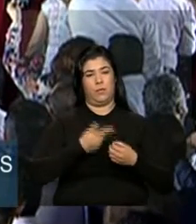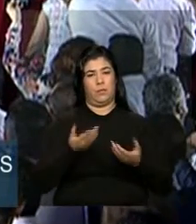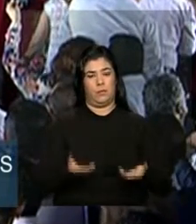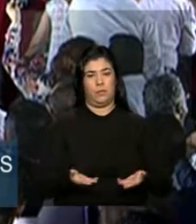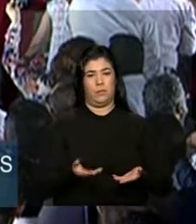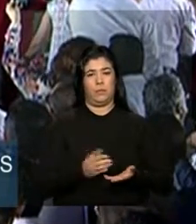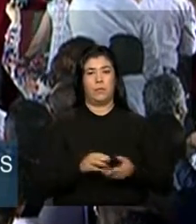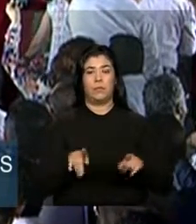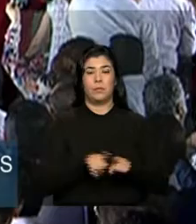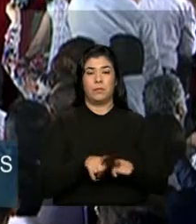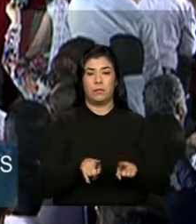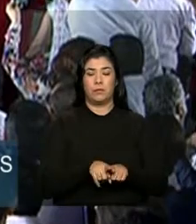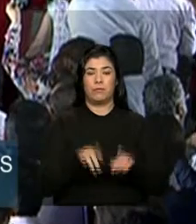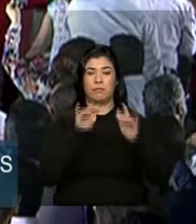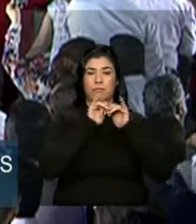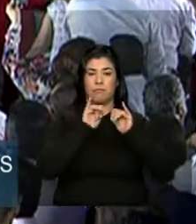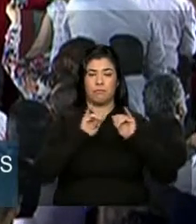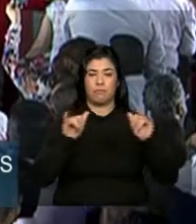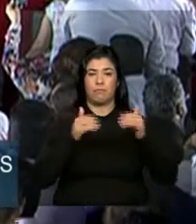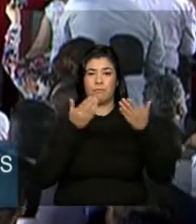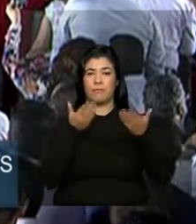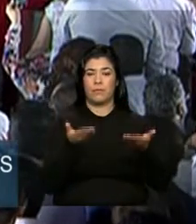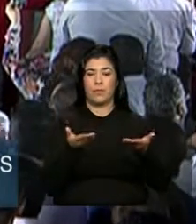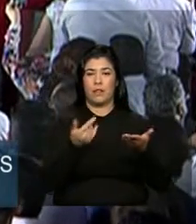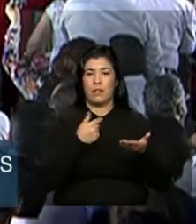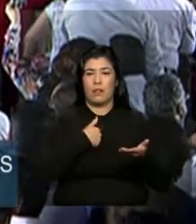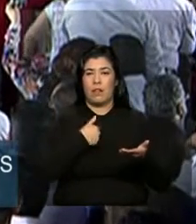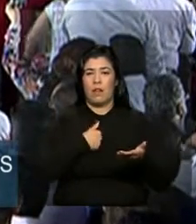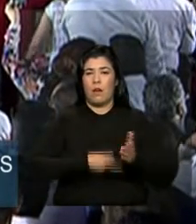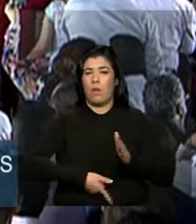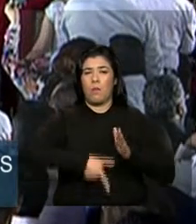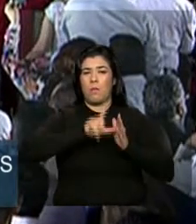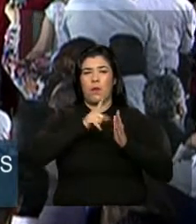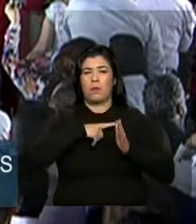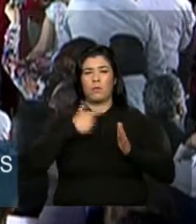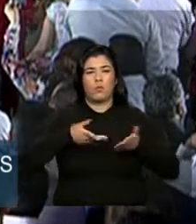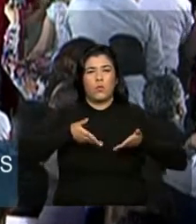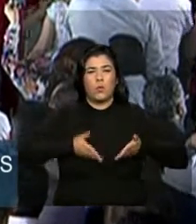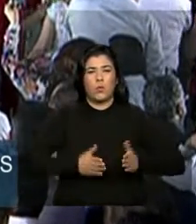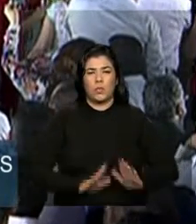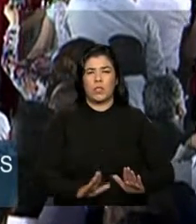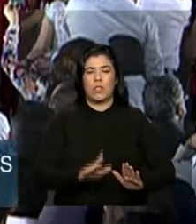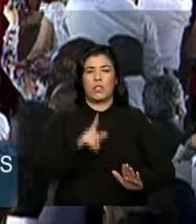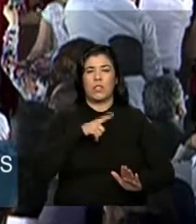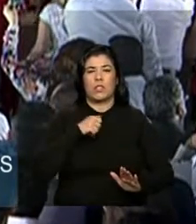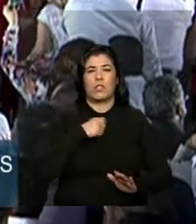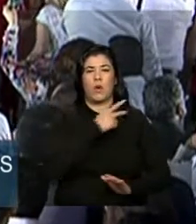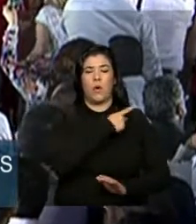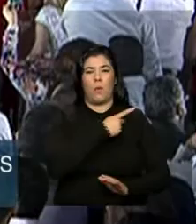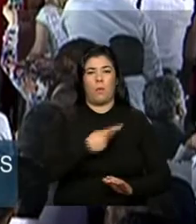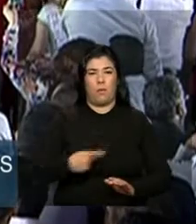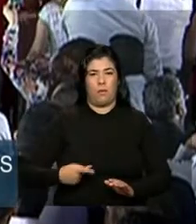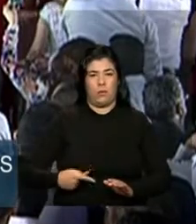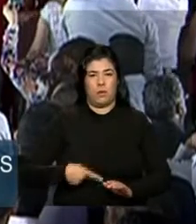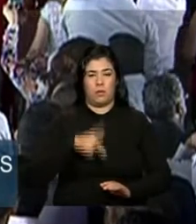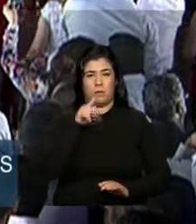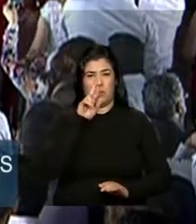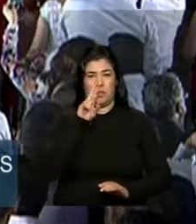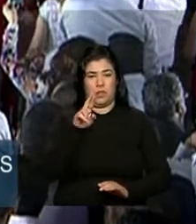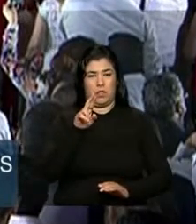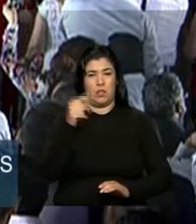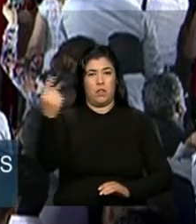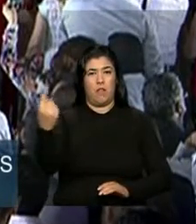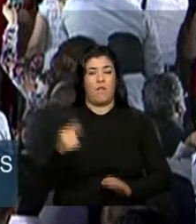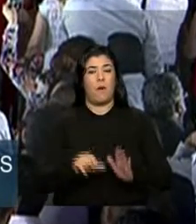e dizer que eu não era nem nascido quando um presidente da República pisou o